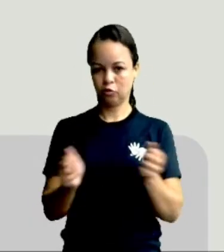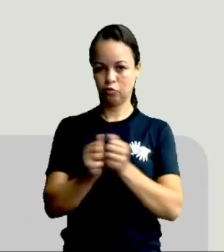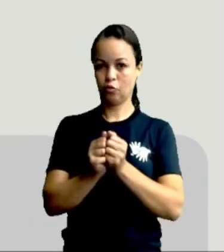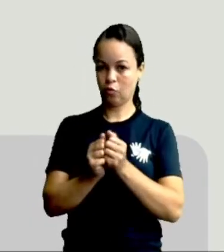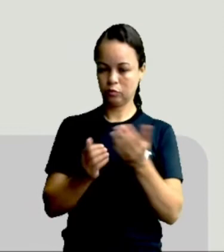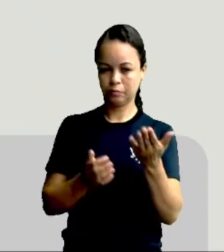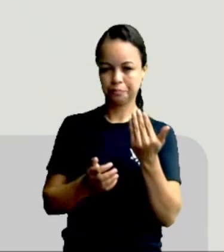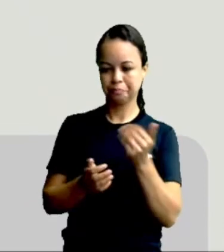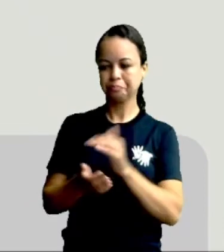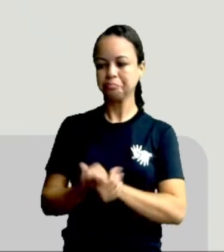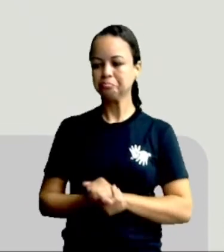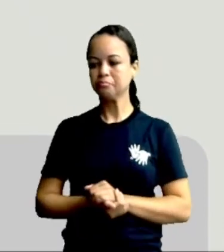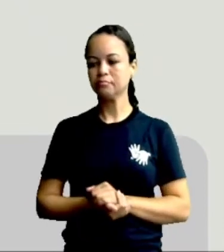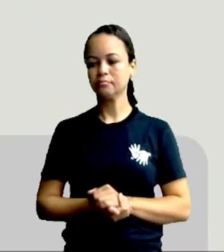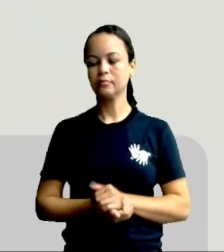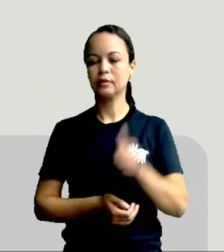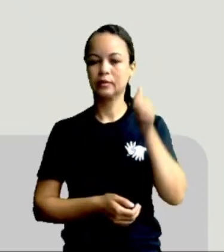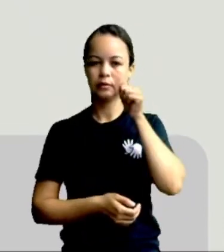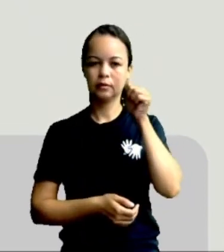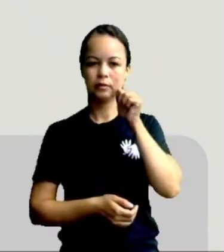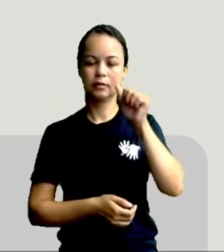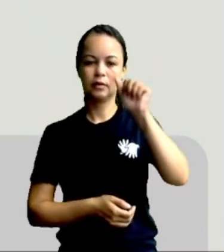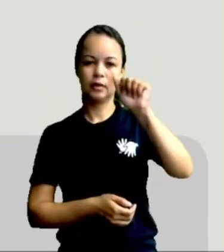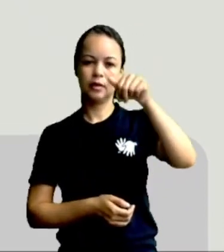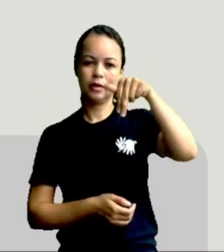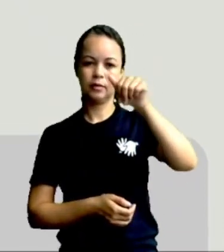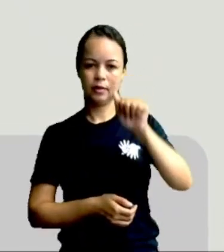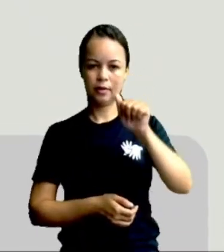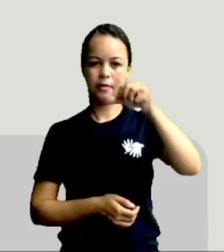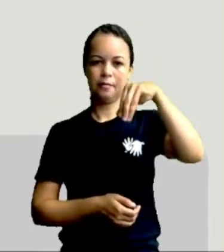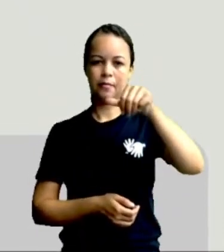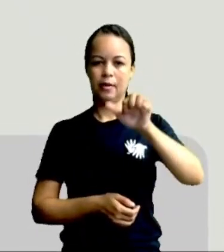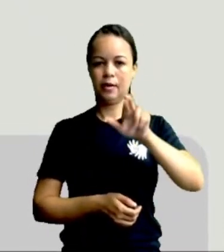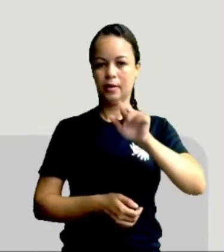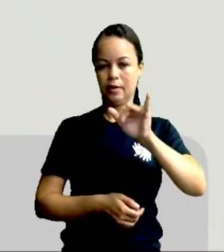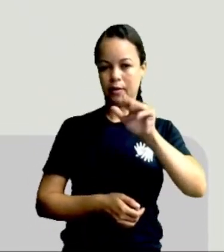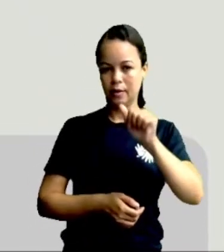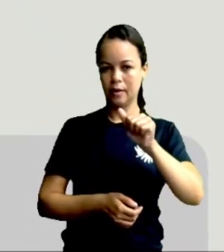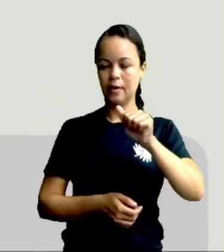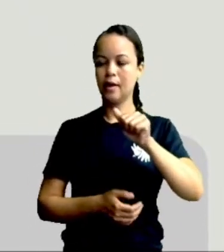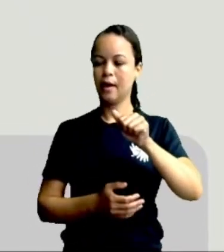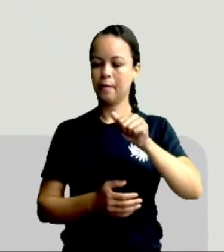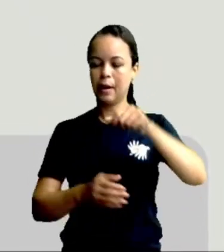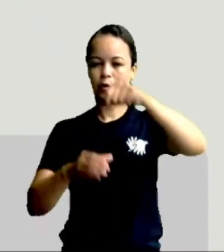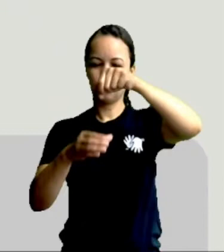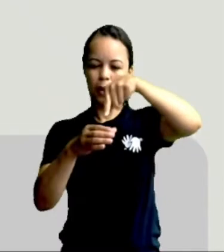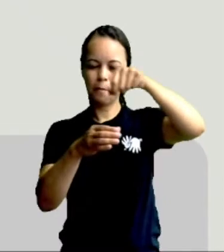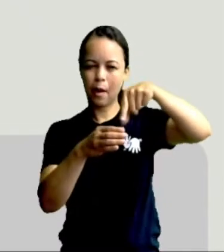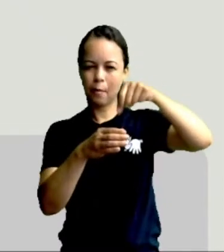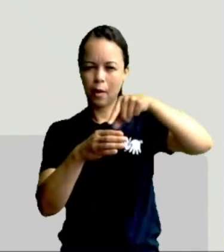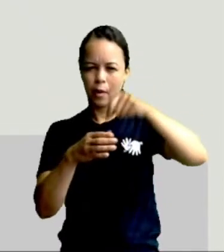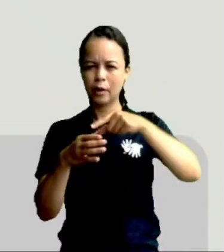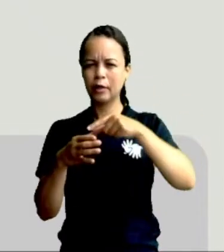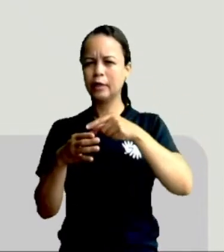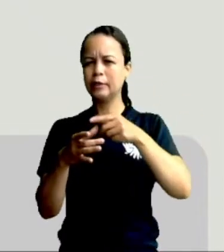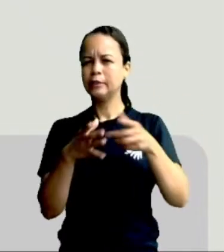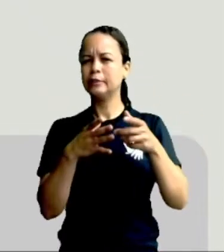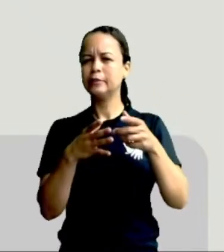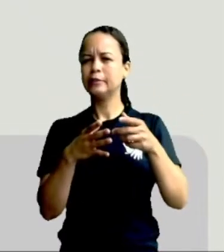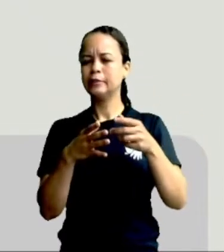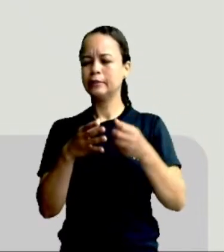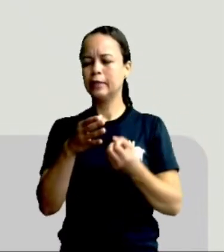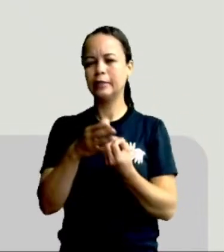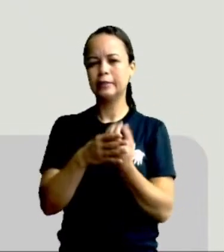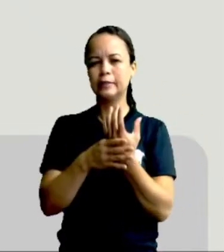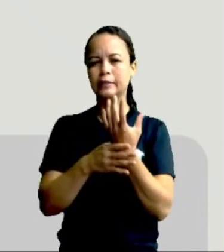Ana Maria plantou 36 mudas. Gente, vocês sabem que mudas